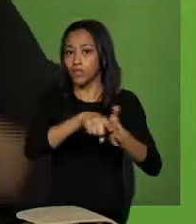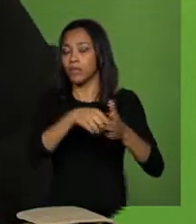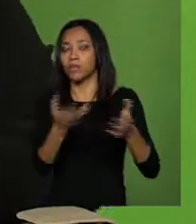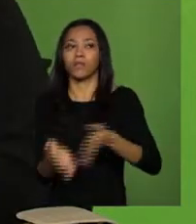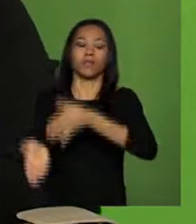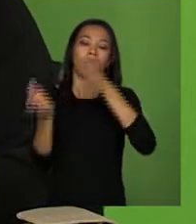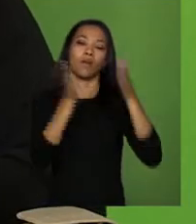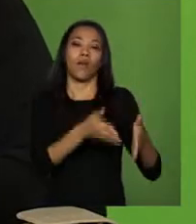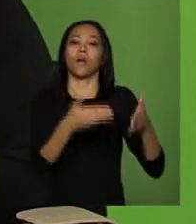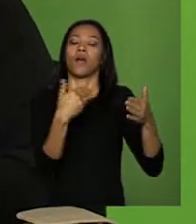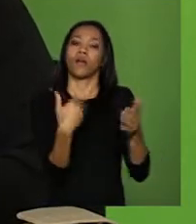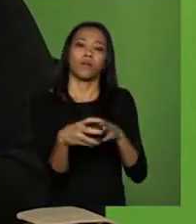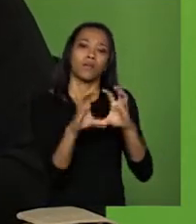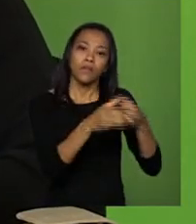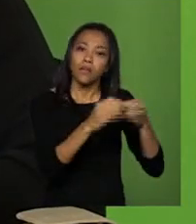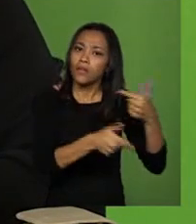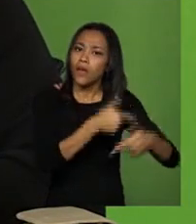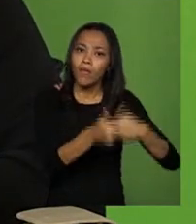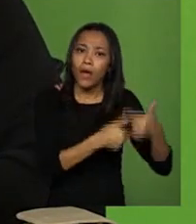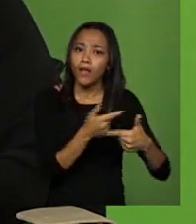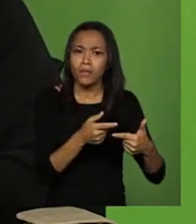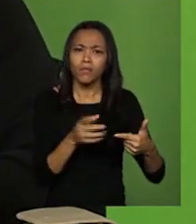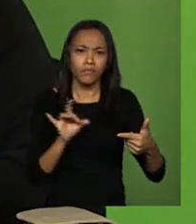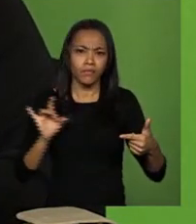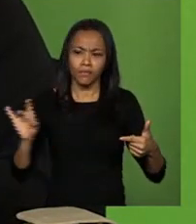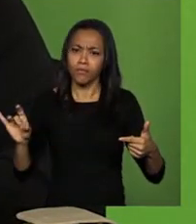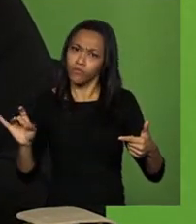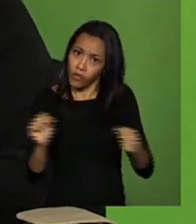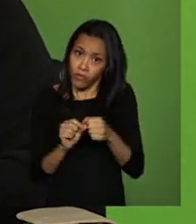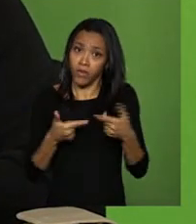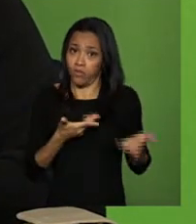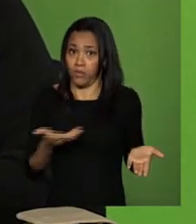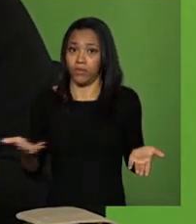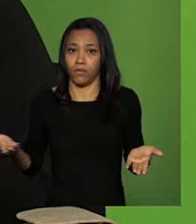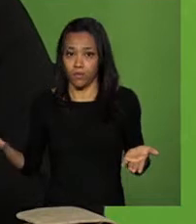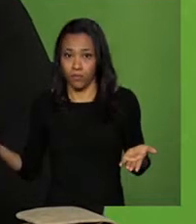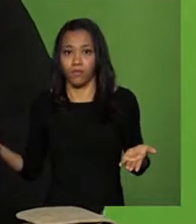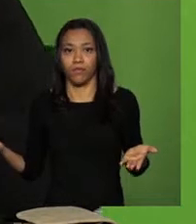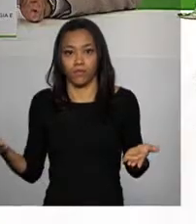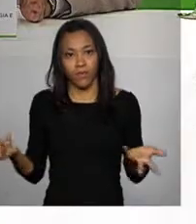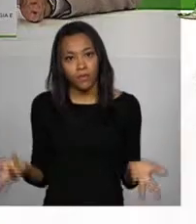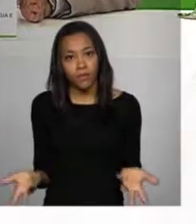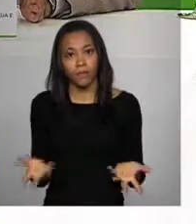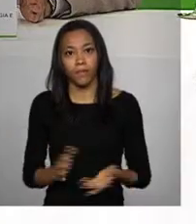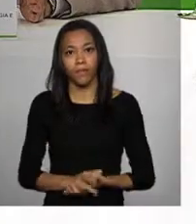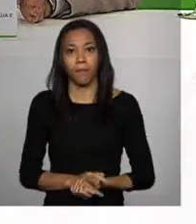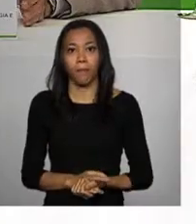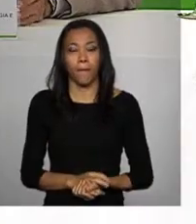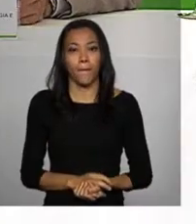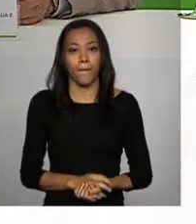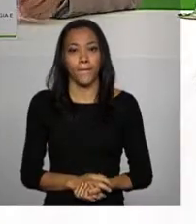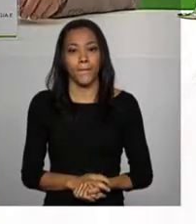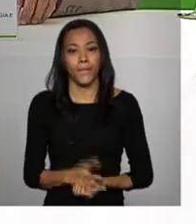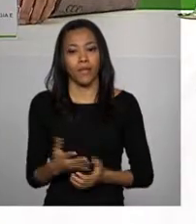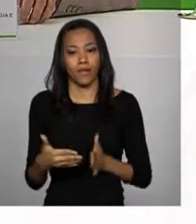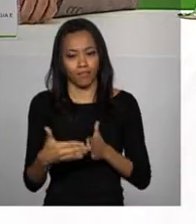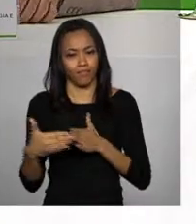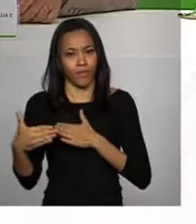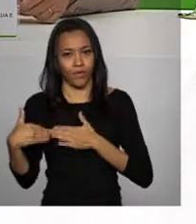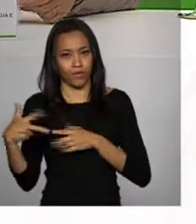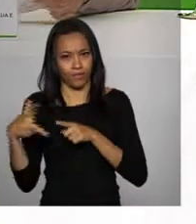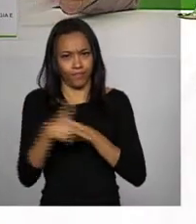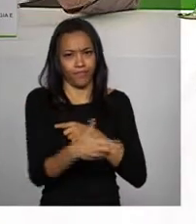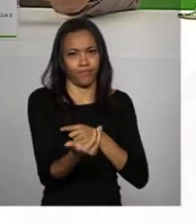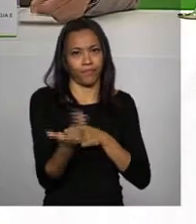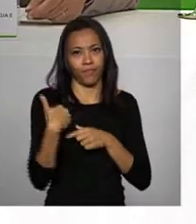trabalha na Amazônia, o grupo que trabalha no Cerrado, tudo isso foi feito. Posso acrescentar, Isabela? Assim, só, vou passar a palavra para o